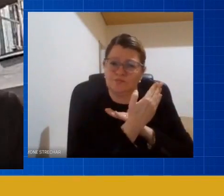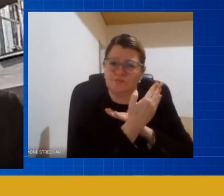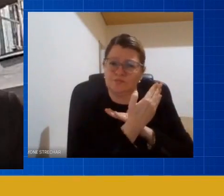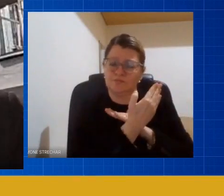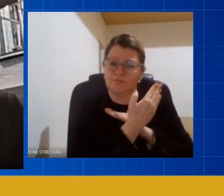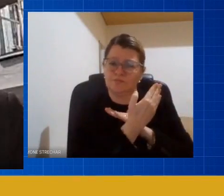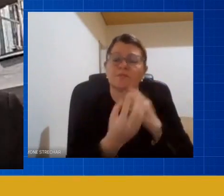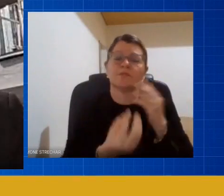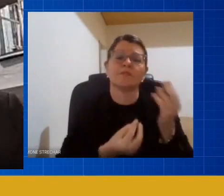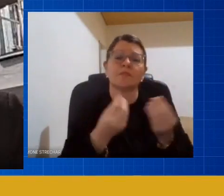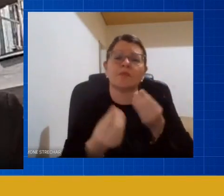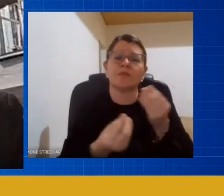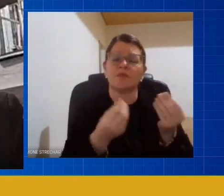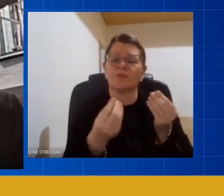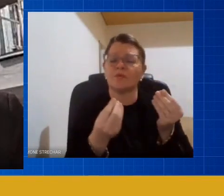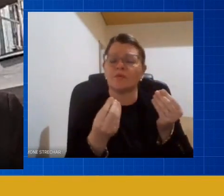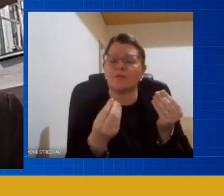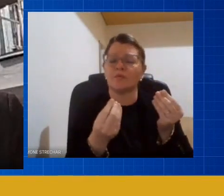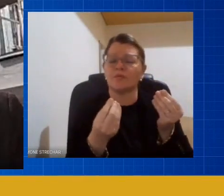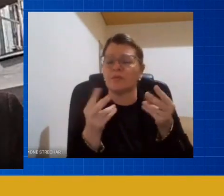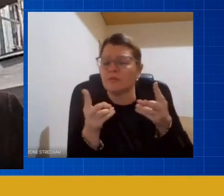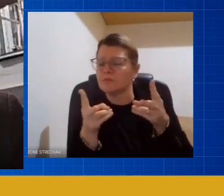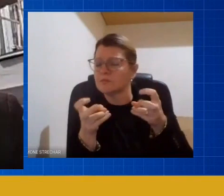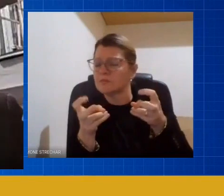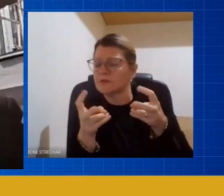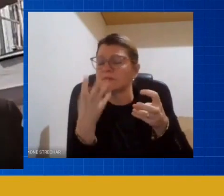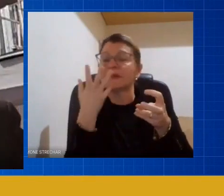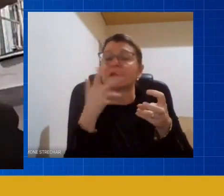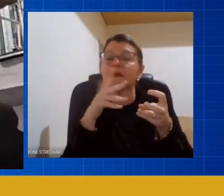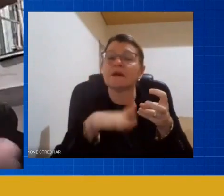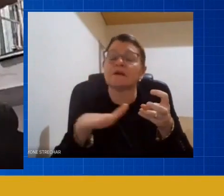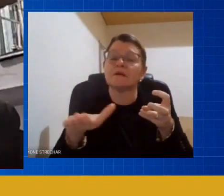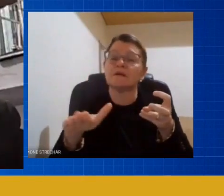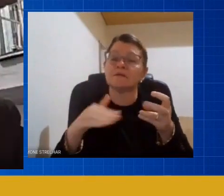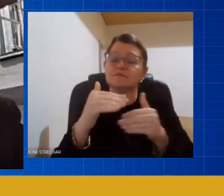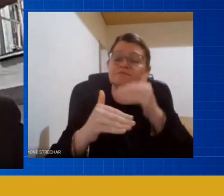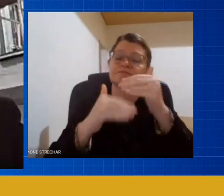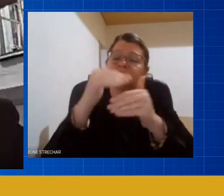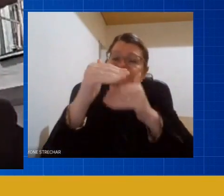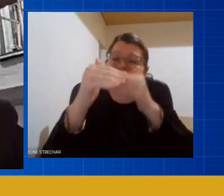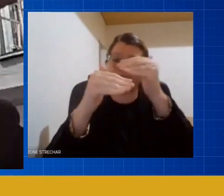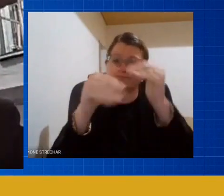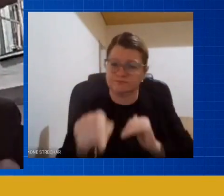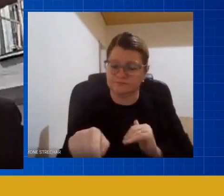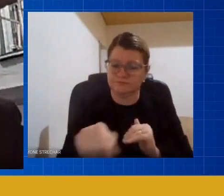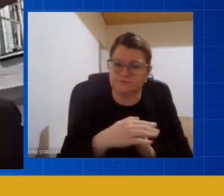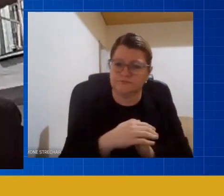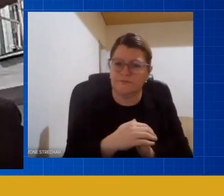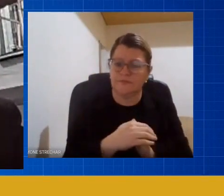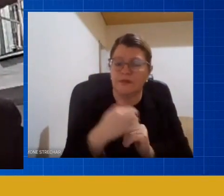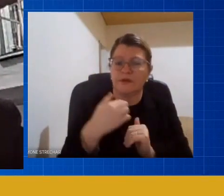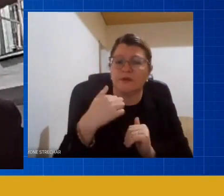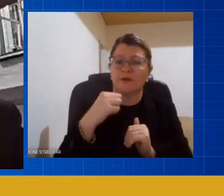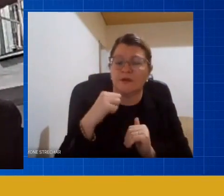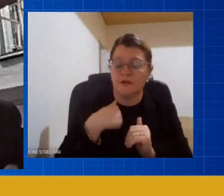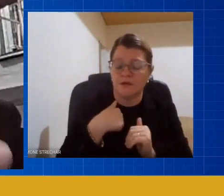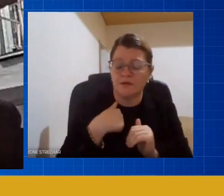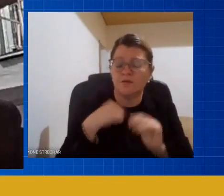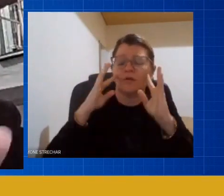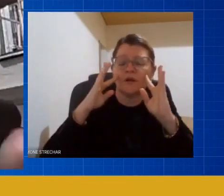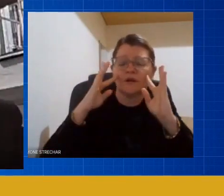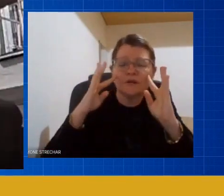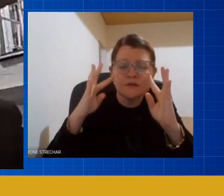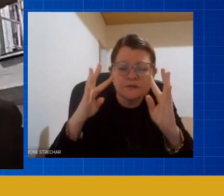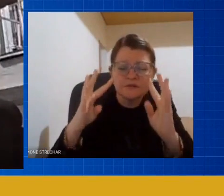aperfeiçoar o olhar sobre o desenvolvimento dessa criança quando você se detém na observação para